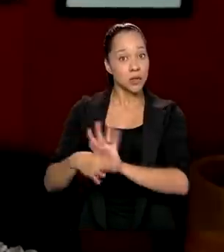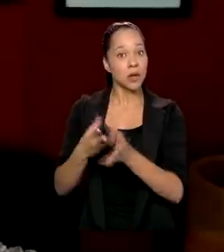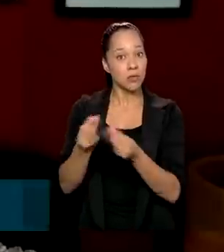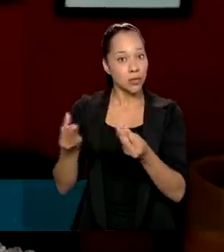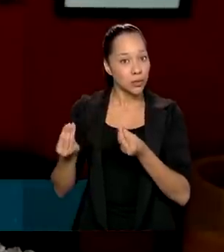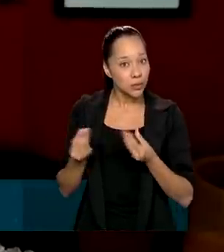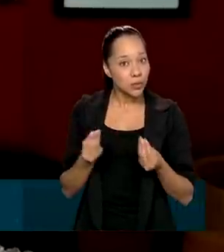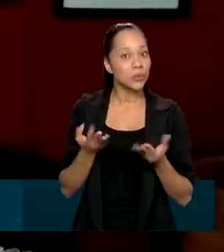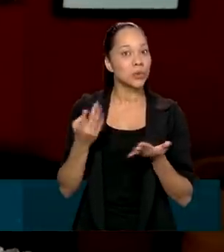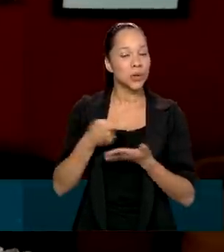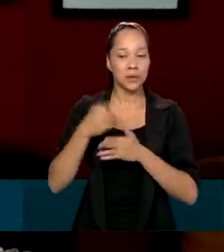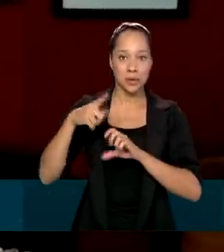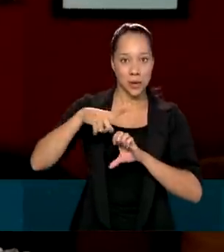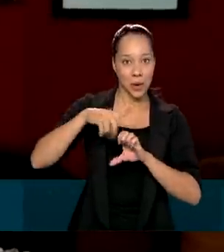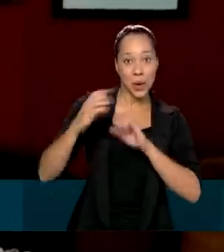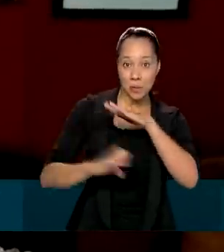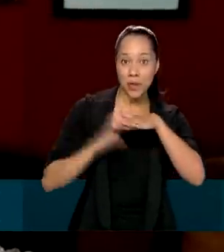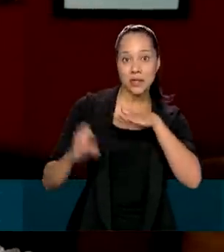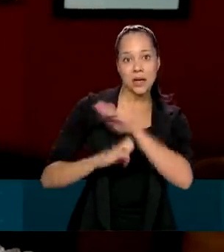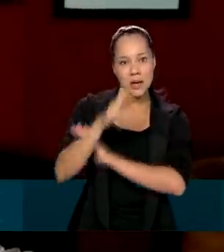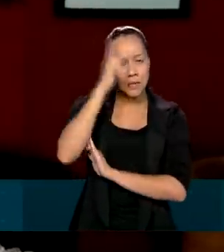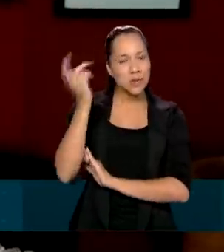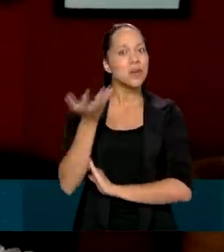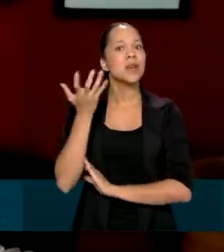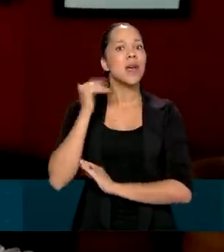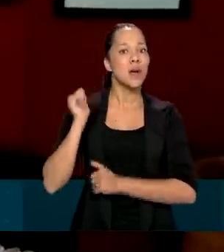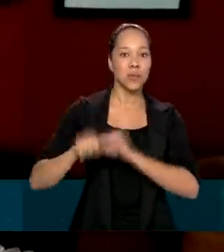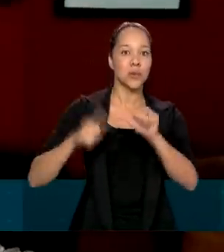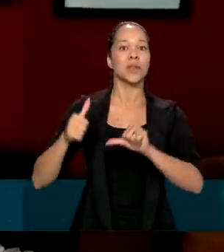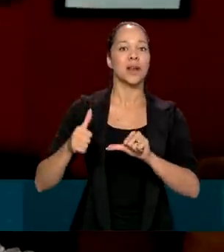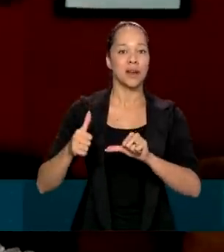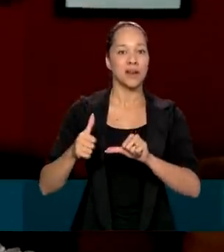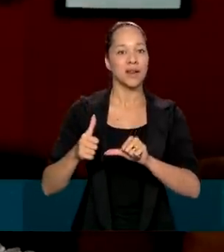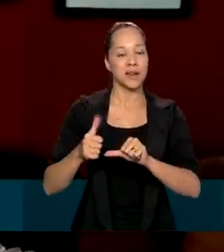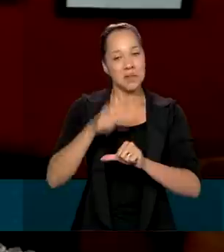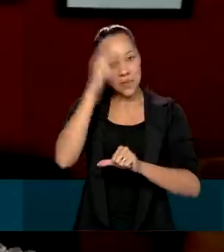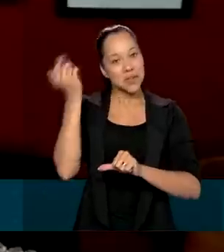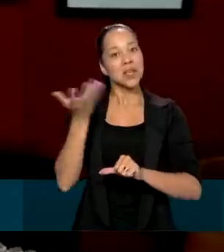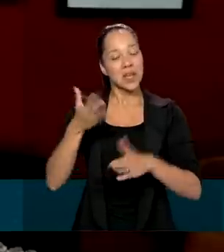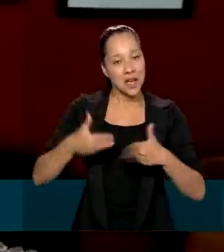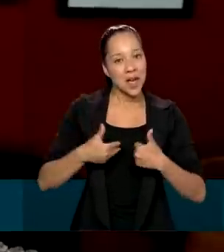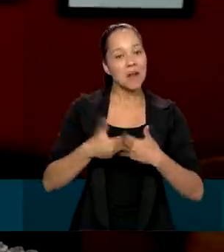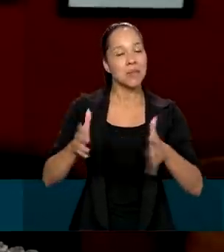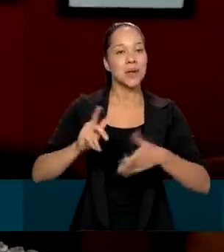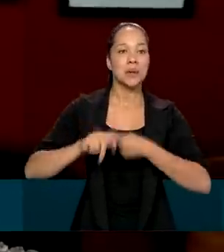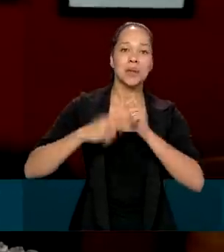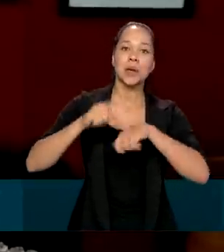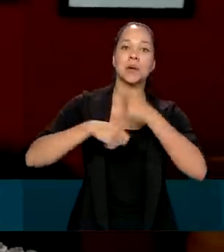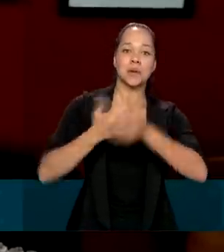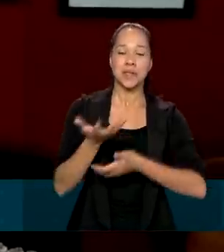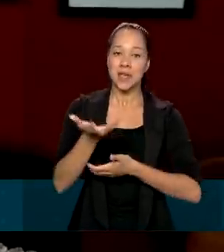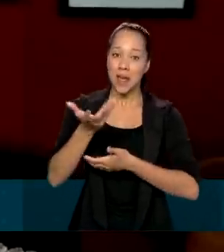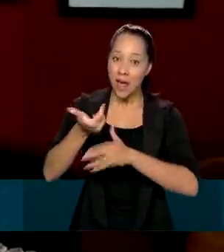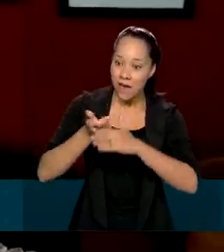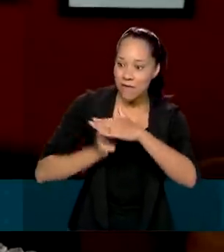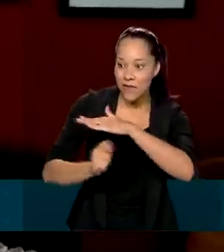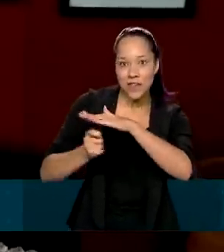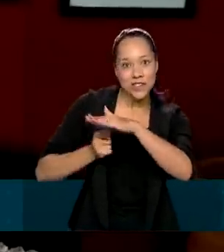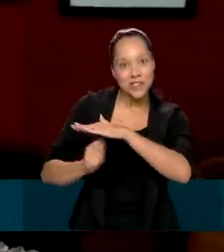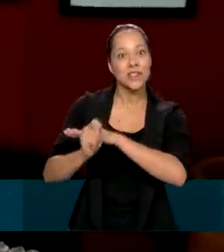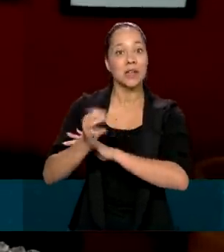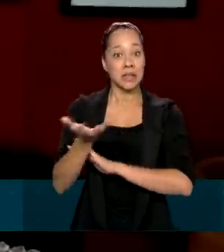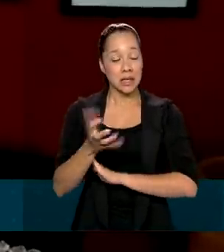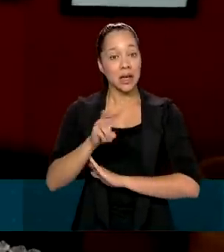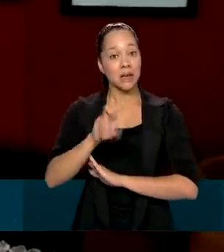o empresário, aquela pessoa que quer mudar, aquela pessoa que quer abrir o próprio negócio, que quer investir, que quer abrir